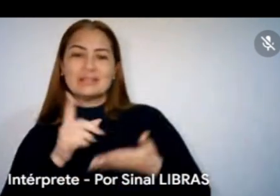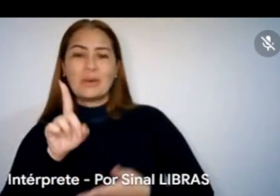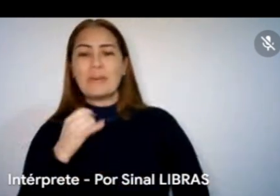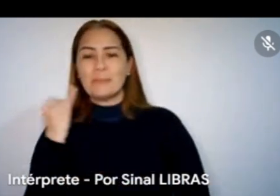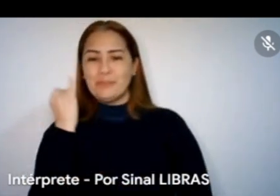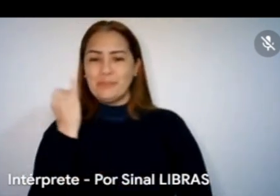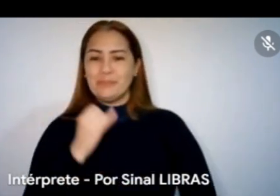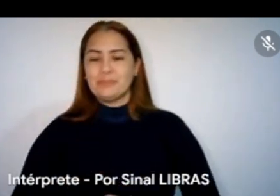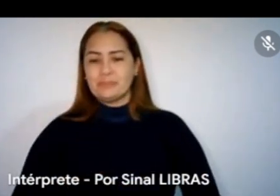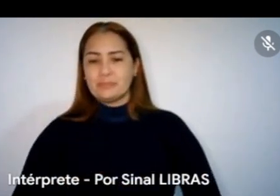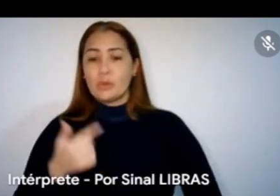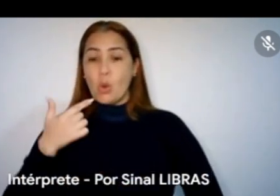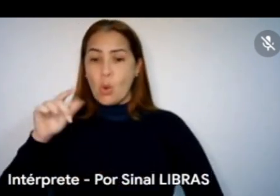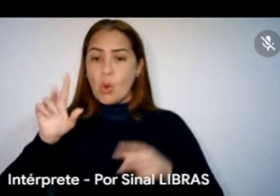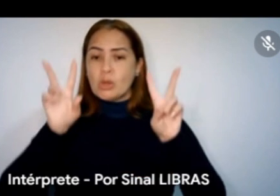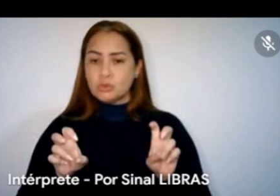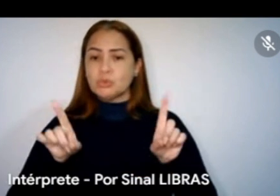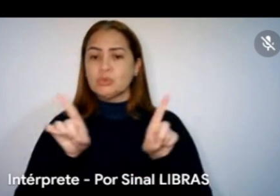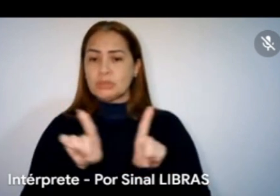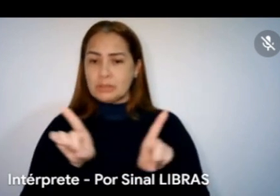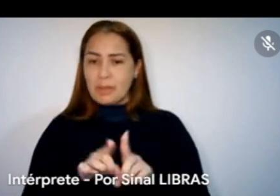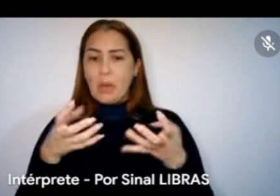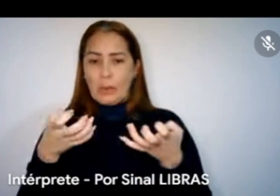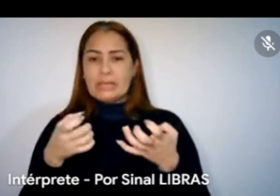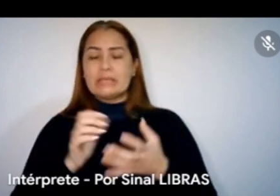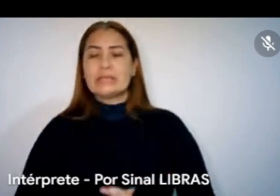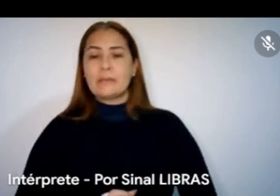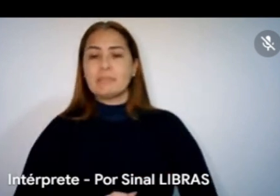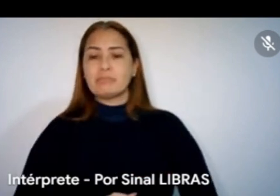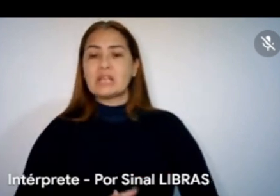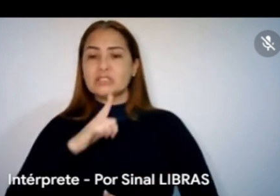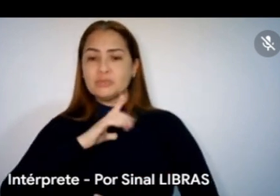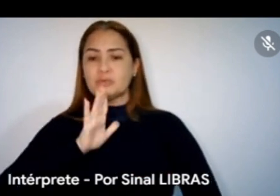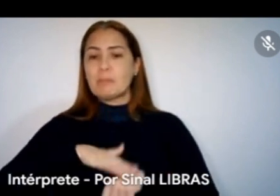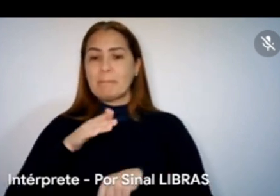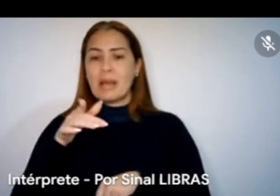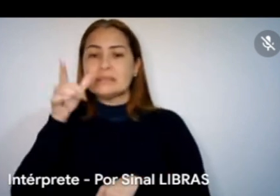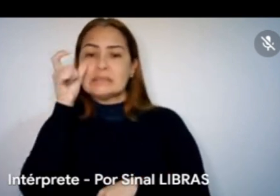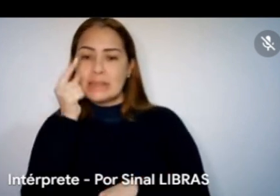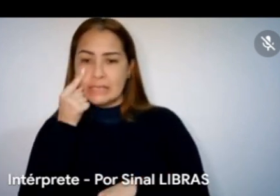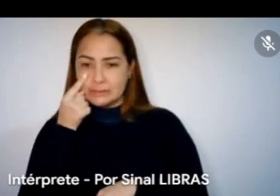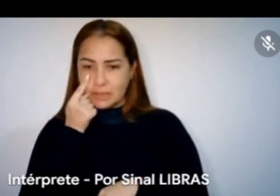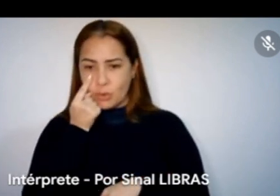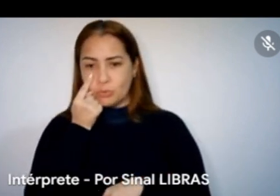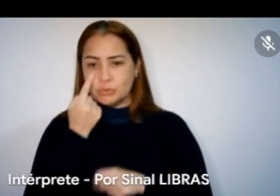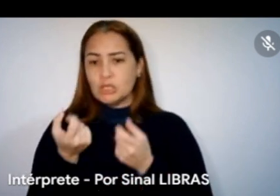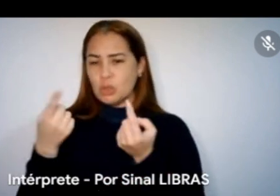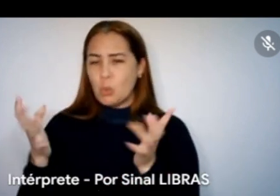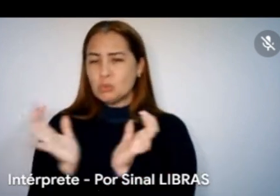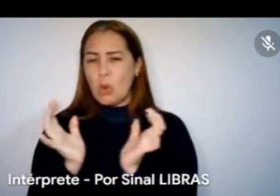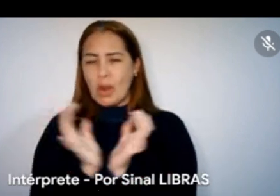Outra questão que eu queria chamar atenção em representação de alguns colegas, essa divisão